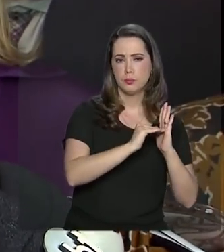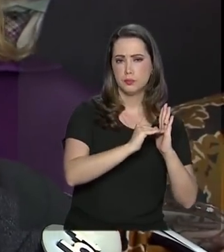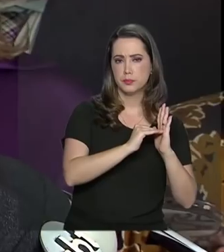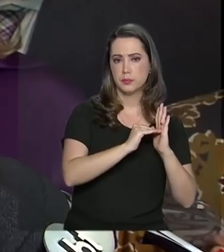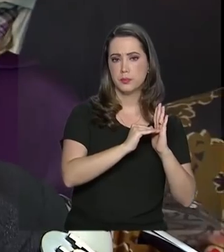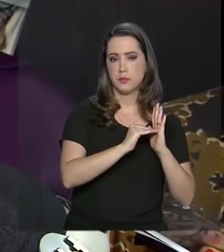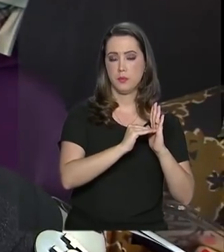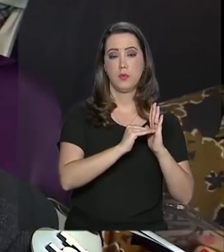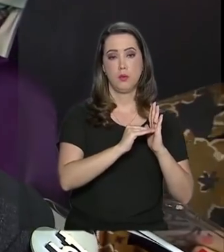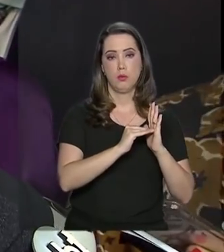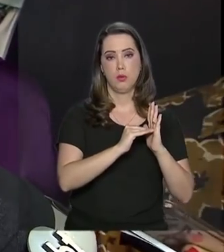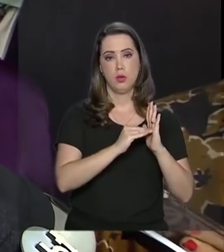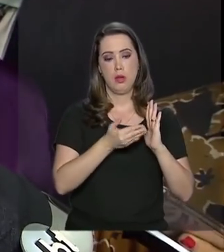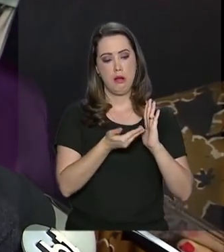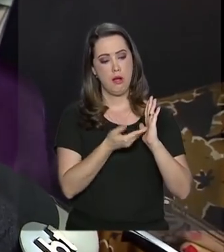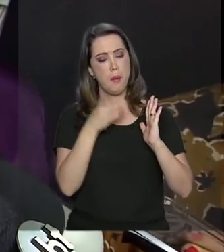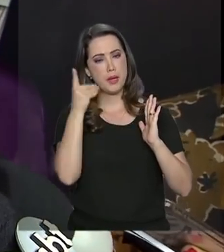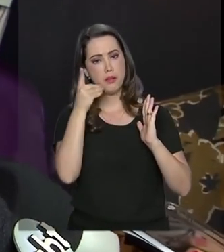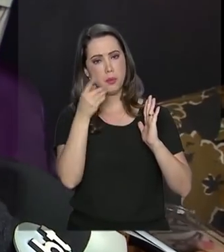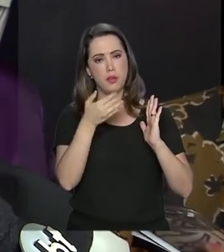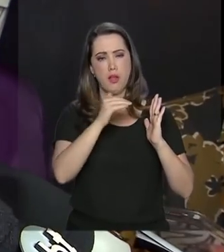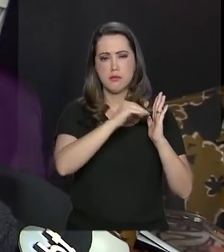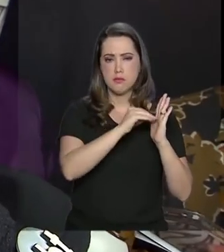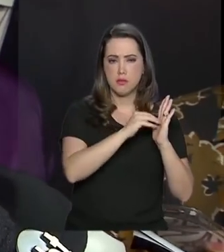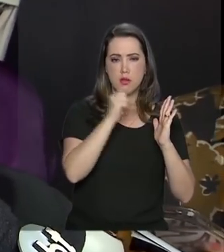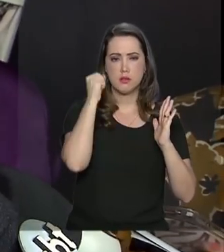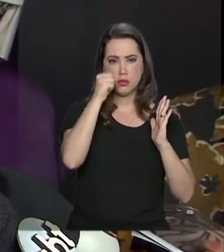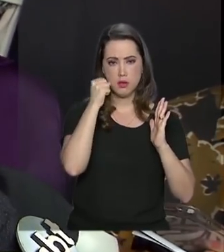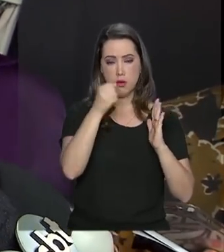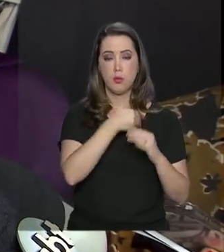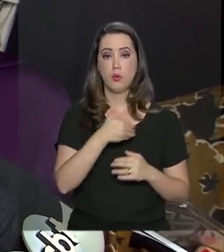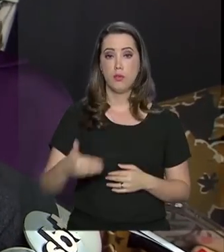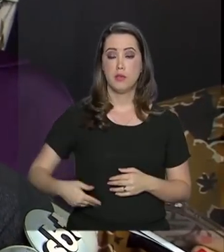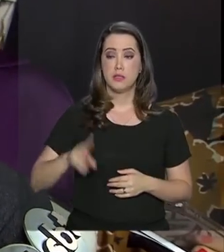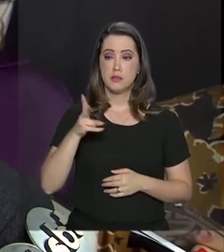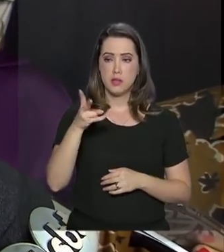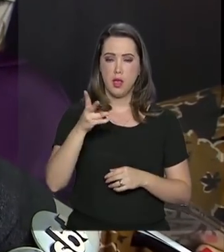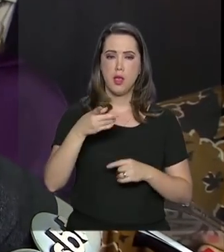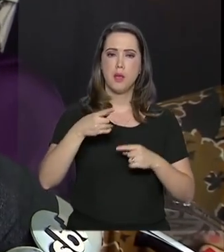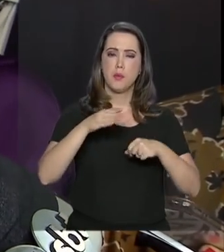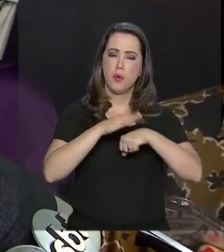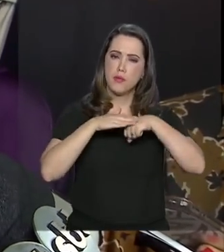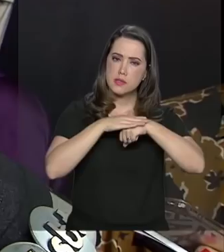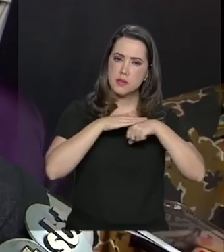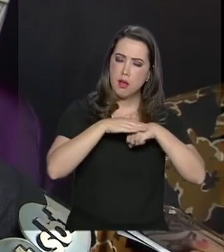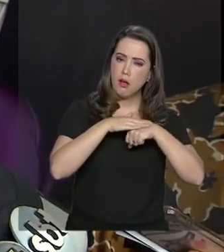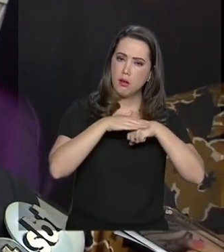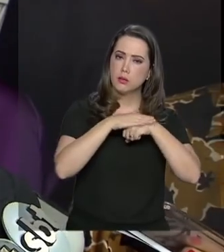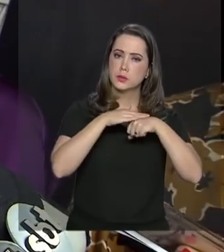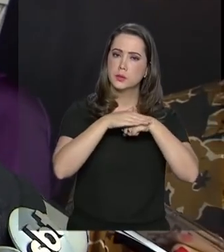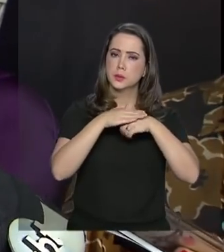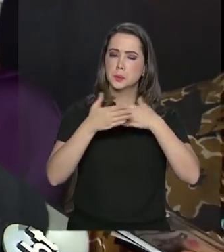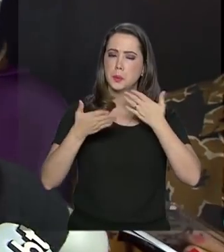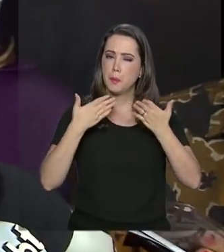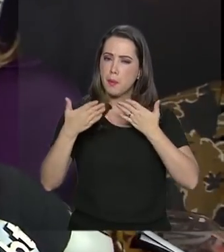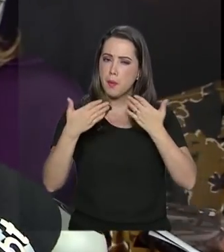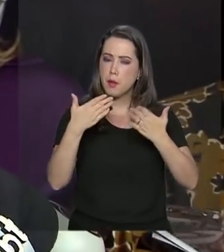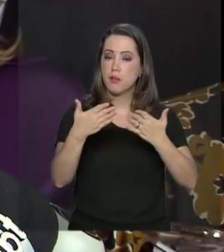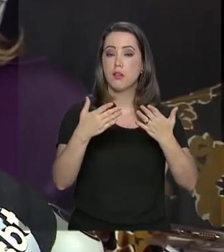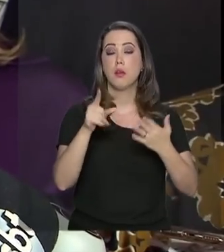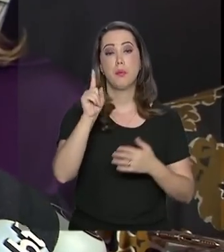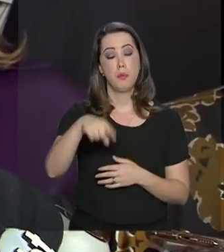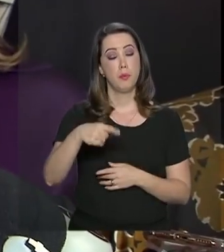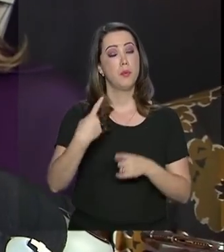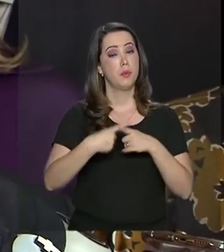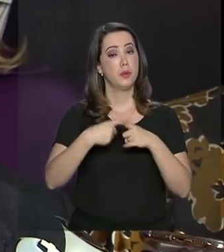Senado, e o governo vai intensificar esse diálogo, porque é o caminho para que o Parlamento e a sociedade brasileira